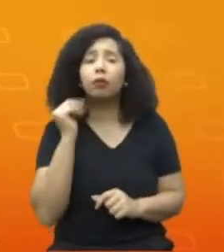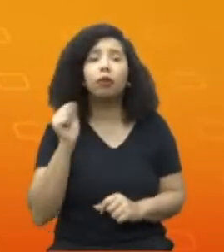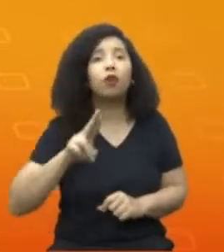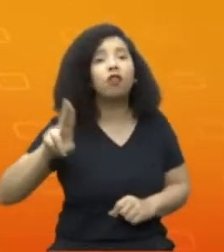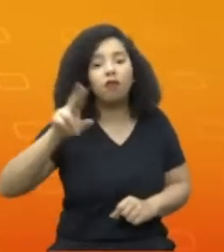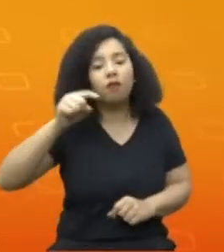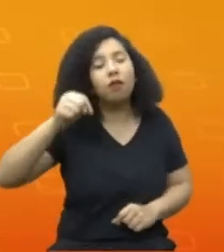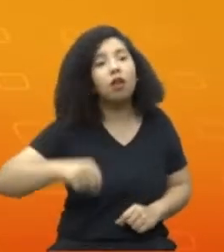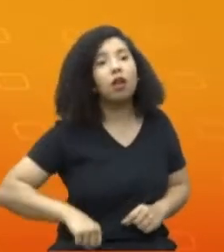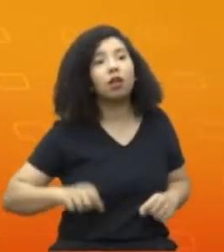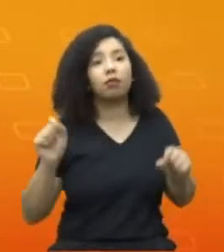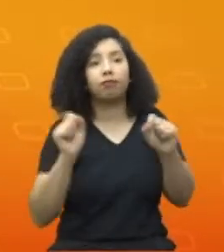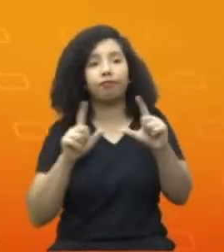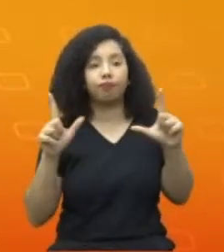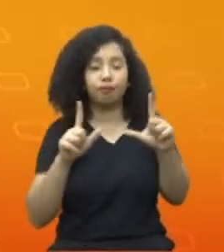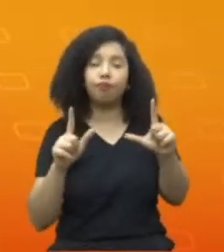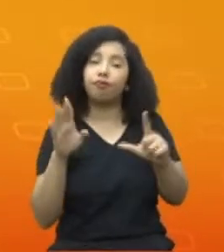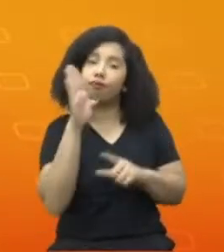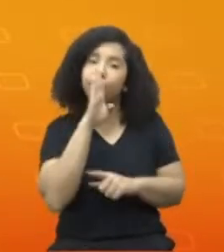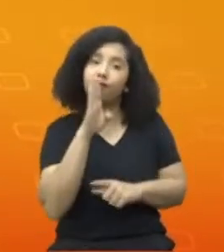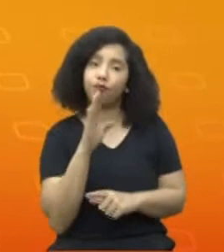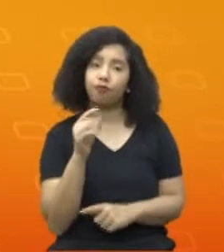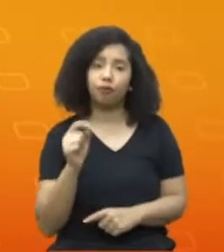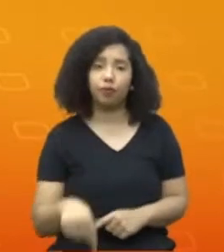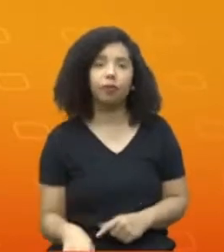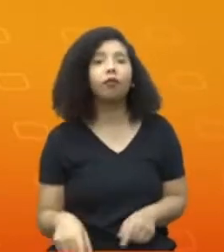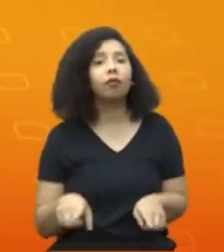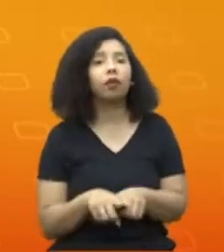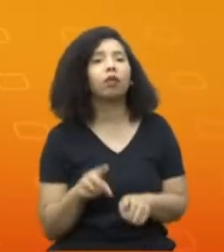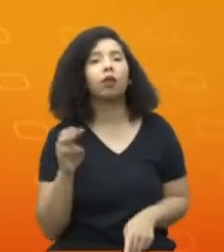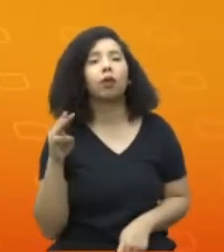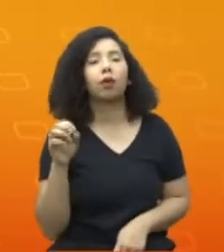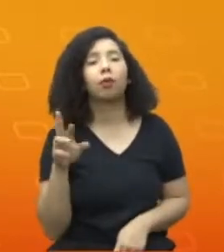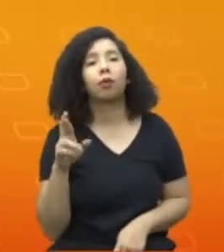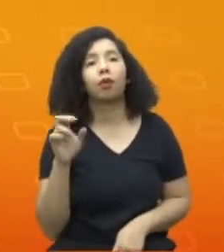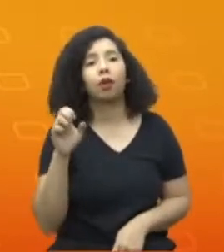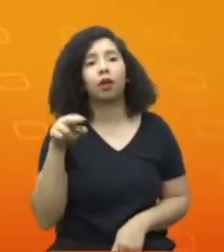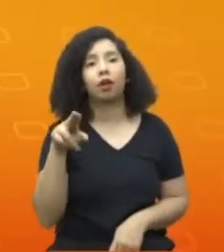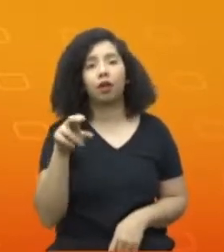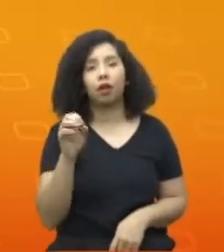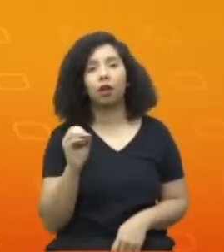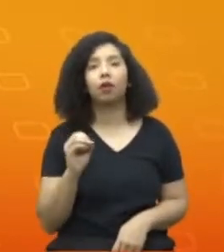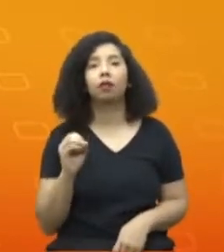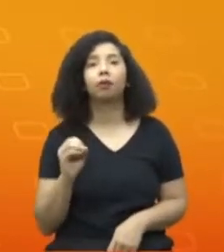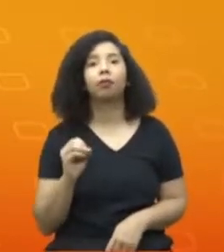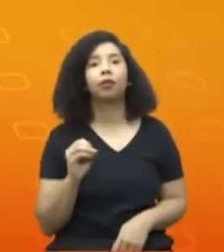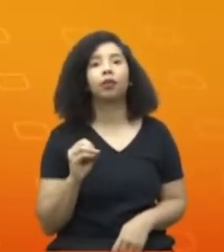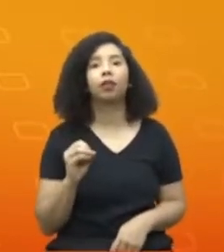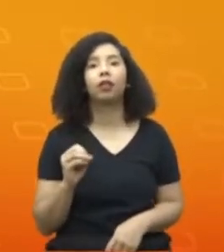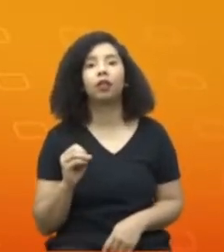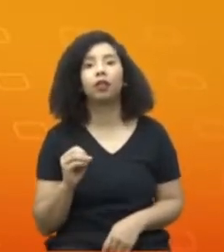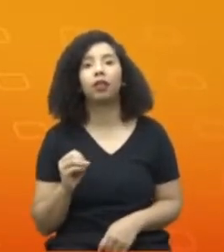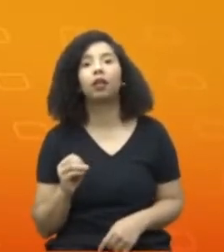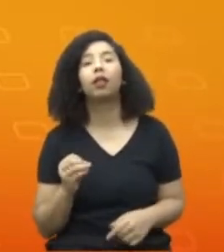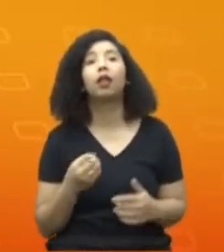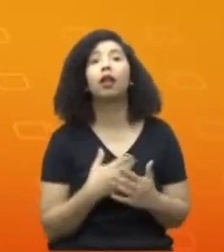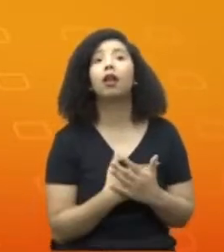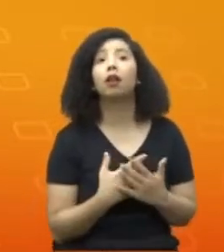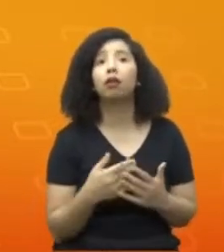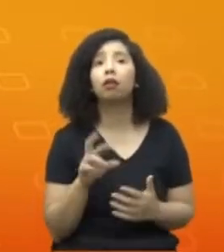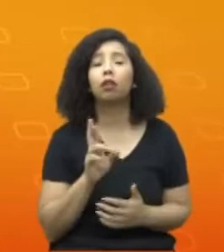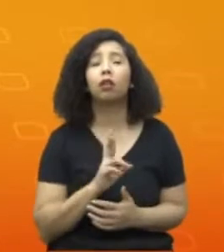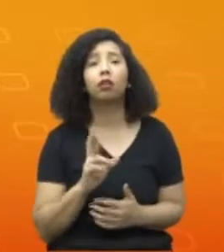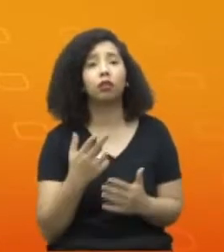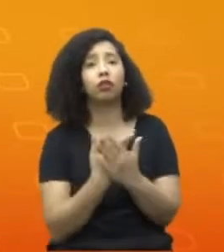a mensagem do nosso colega, o conselheiro, o professor Moreno, que representa a universidade, que nos lembrou desse fato.